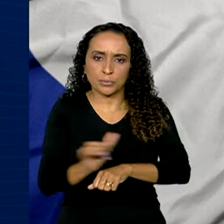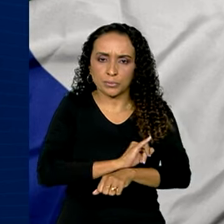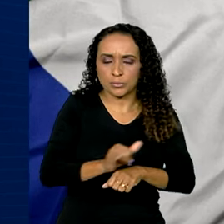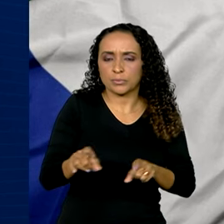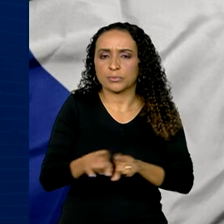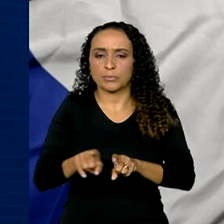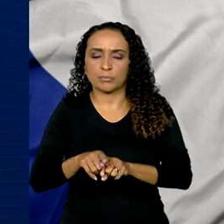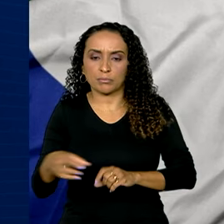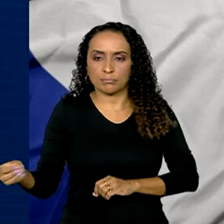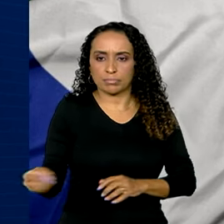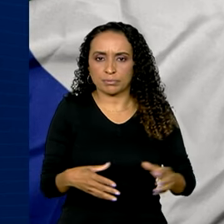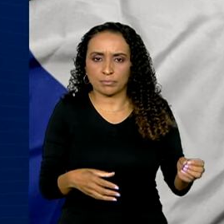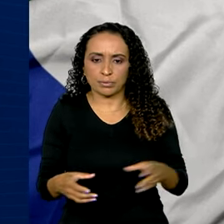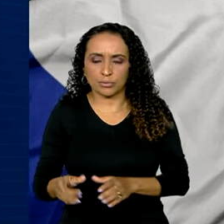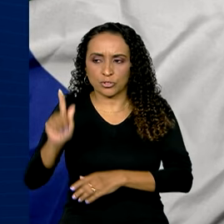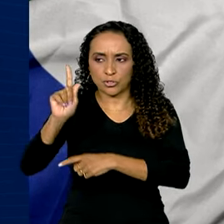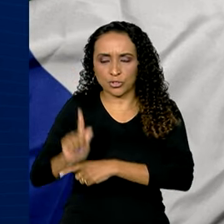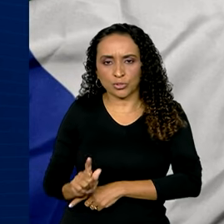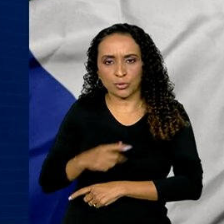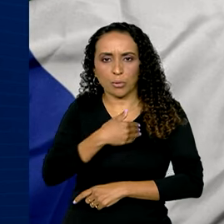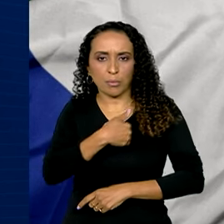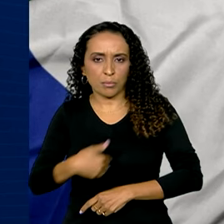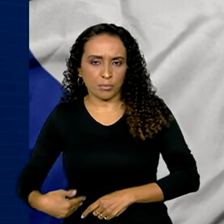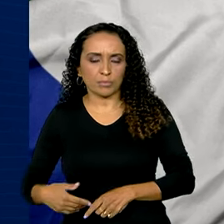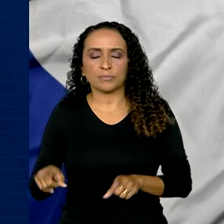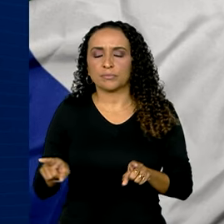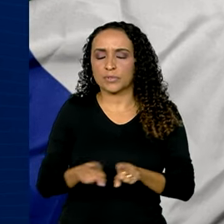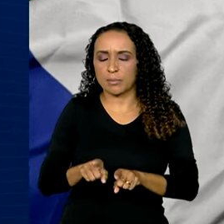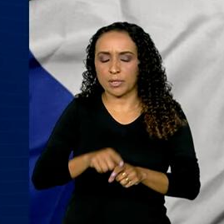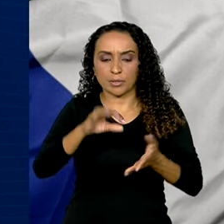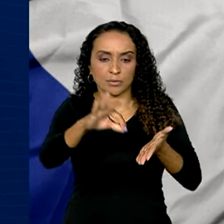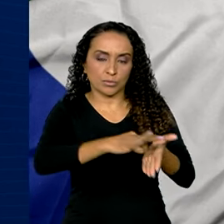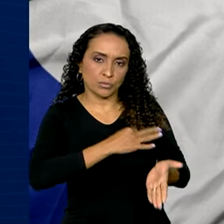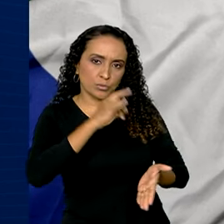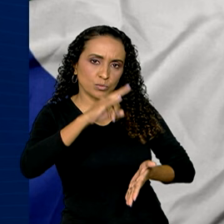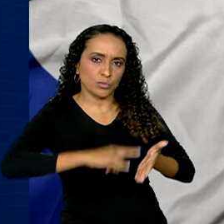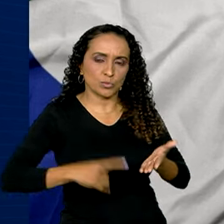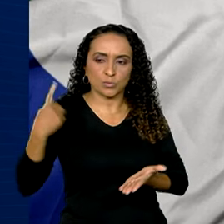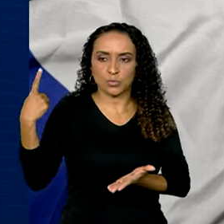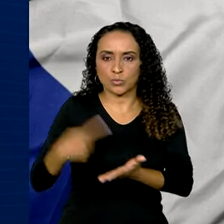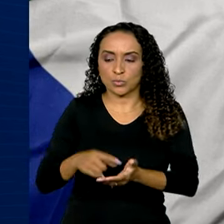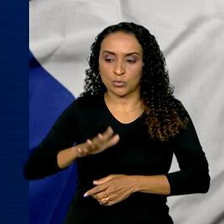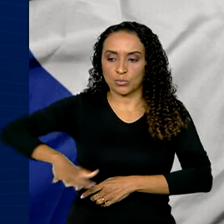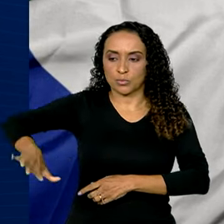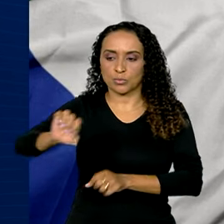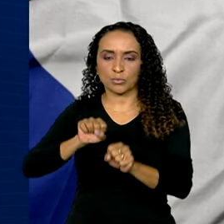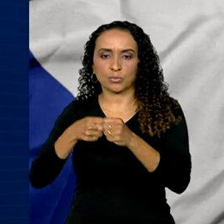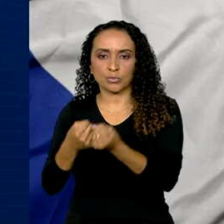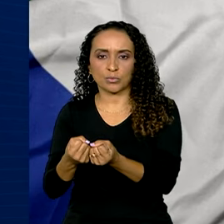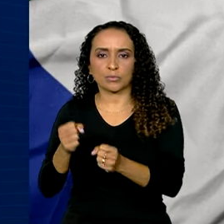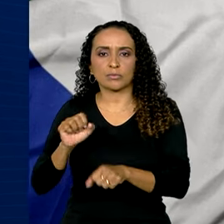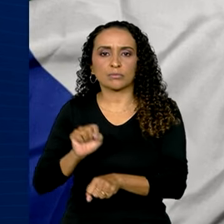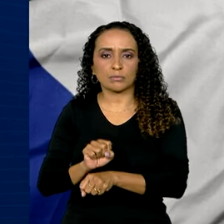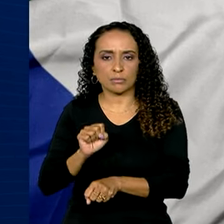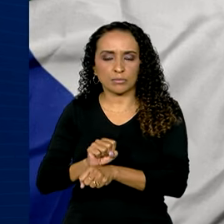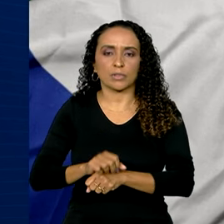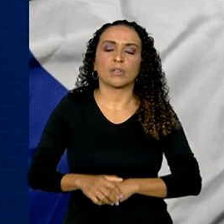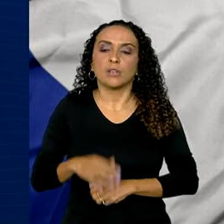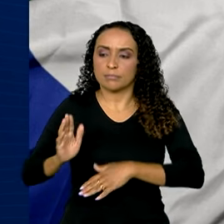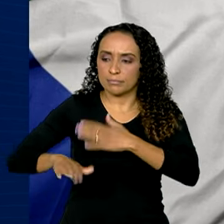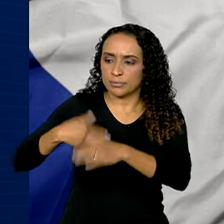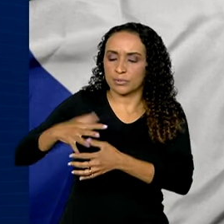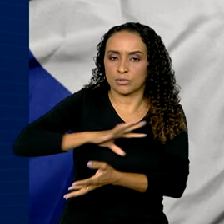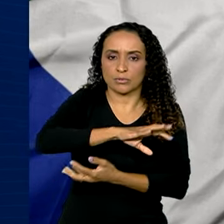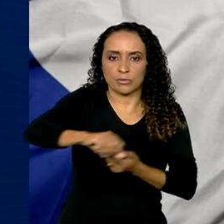e modernização da gestão pública. Também foram assinados acordos em áreas de proteção e defesa civil, desenvolvimento